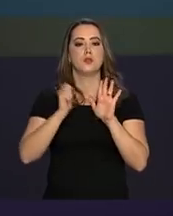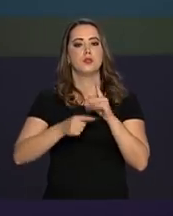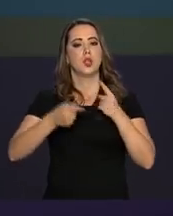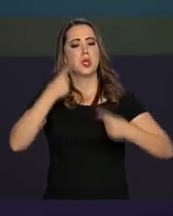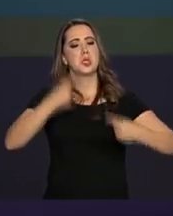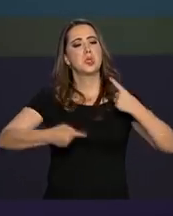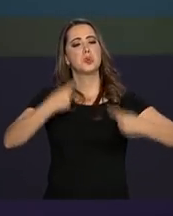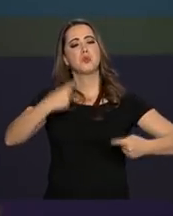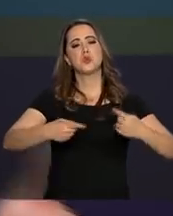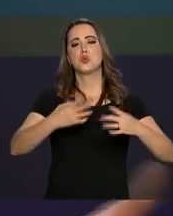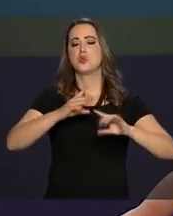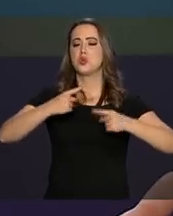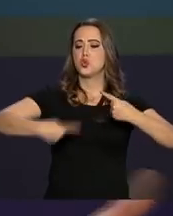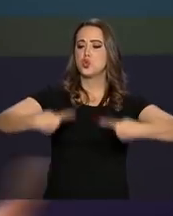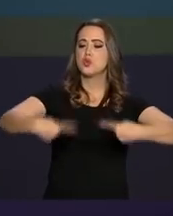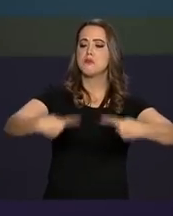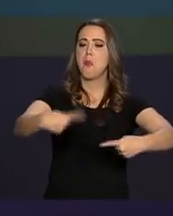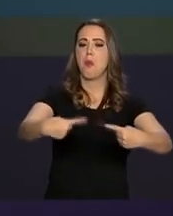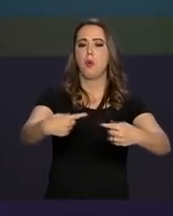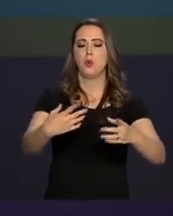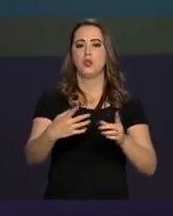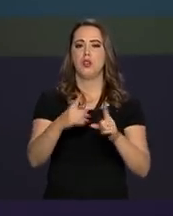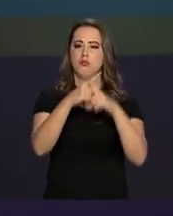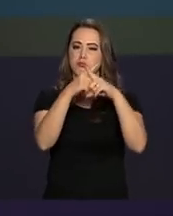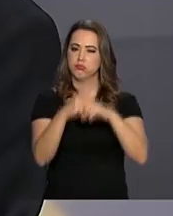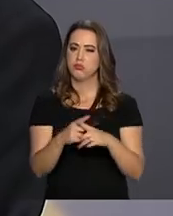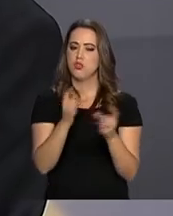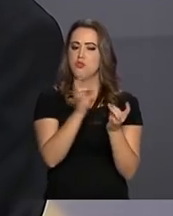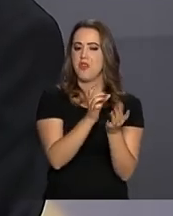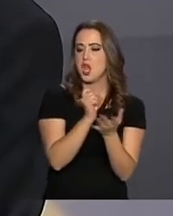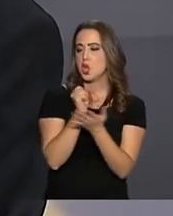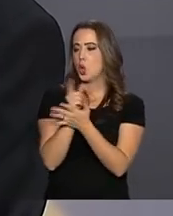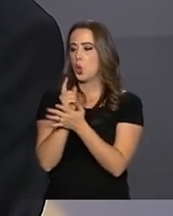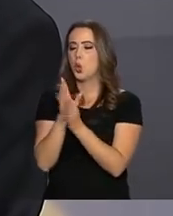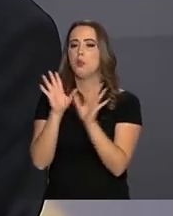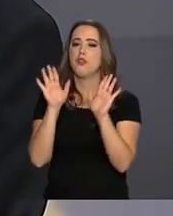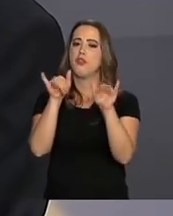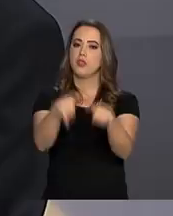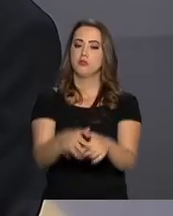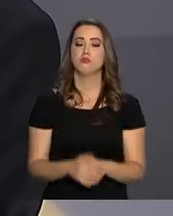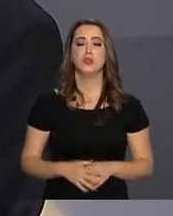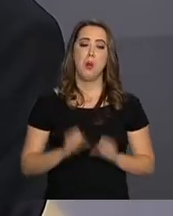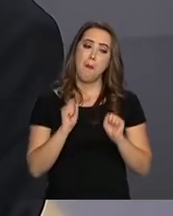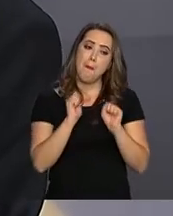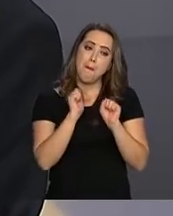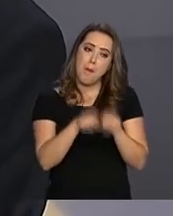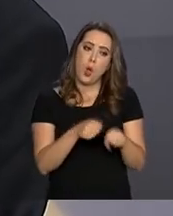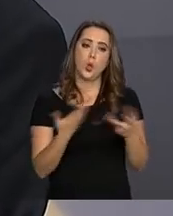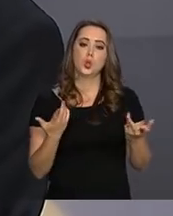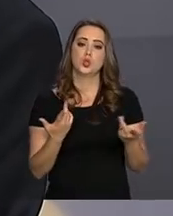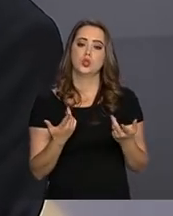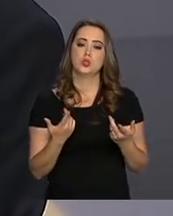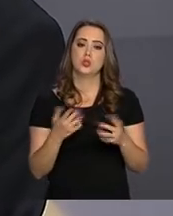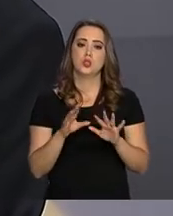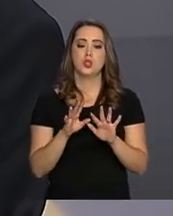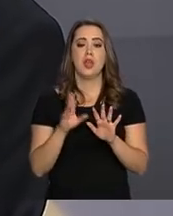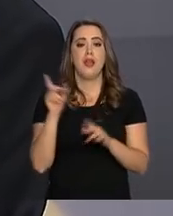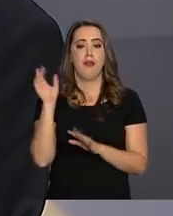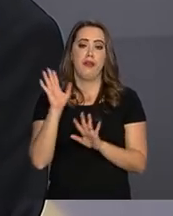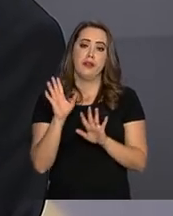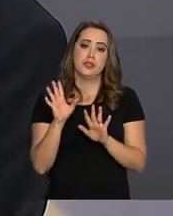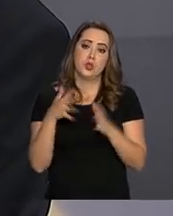disputa comercial seja até encerrada. Pode, pode. Vários desdobramentos podem ser previstos. Não é simples,